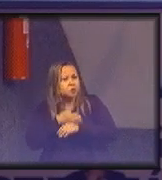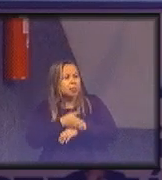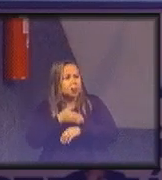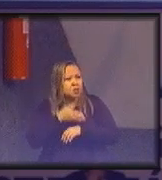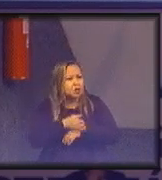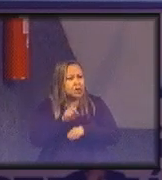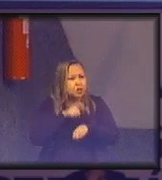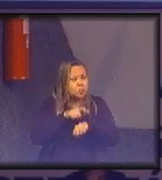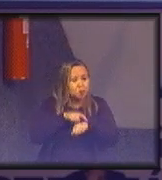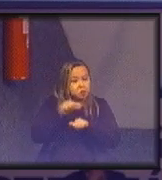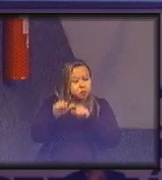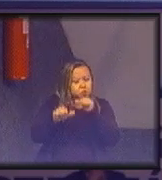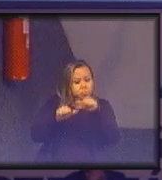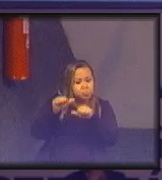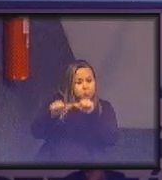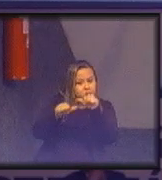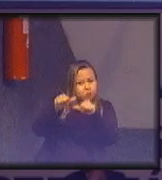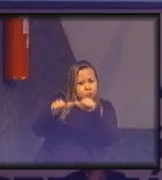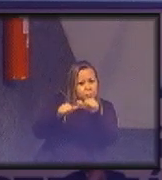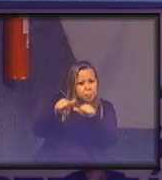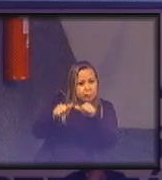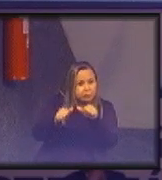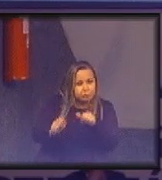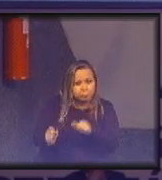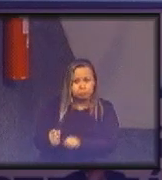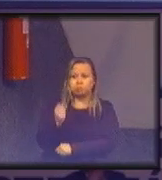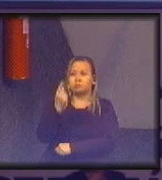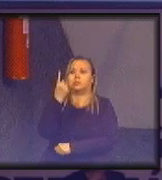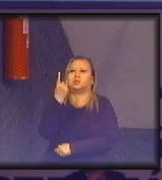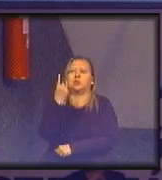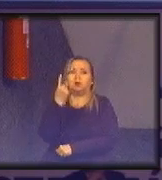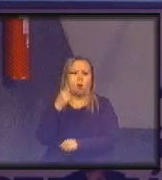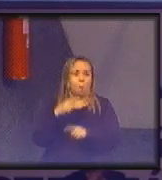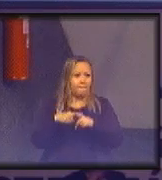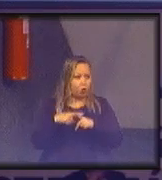um momento de transição muito estranho por quê?